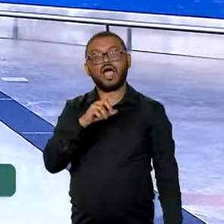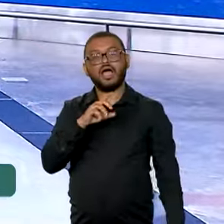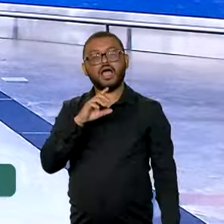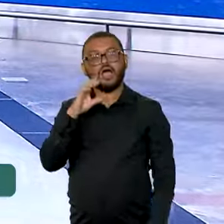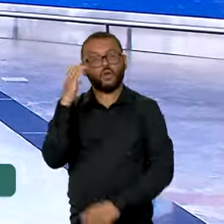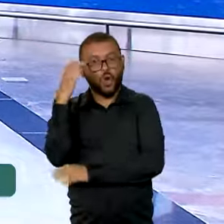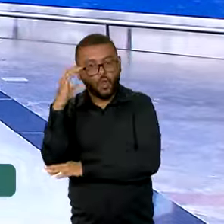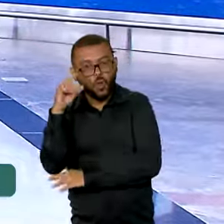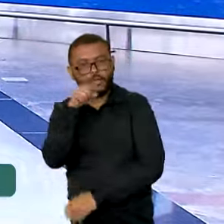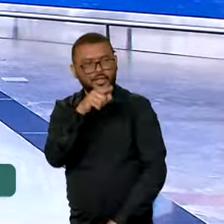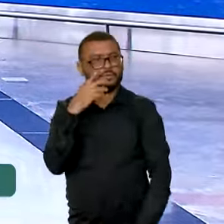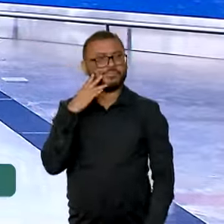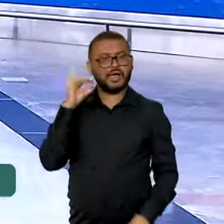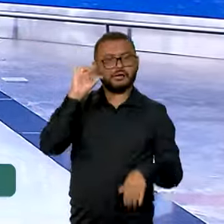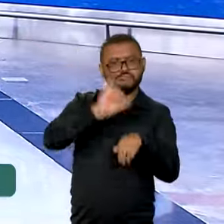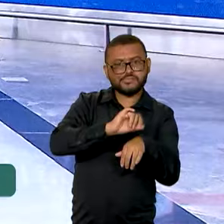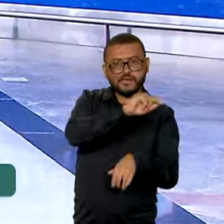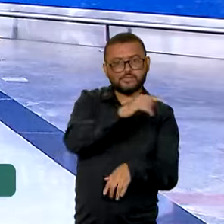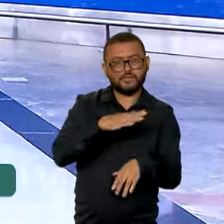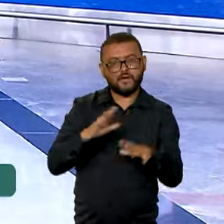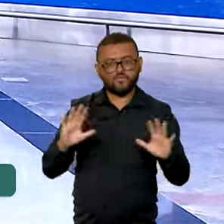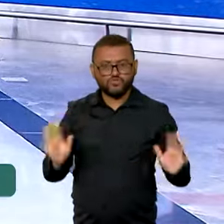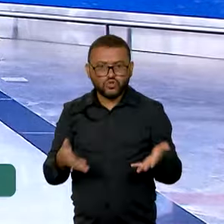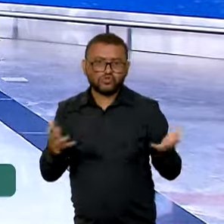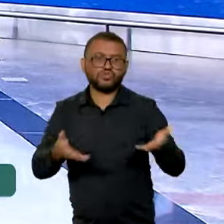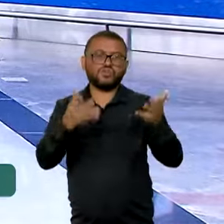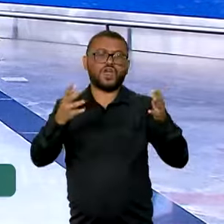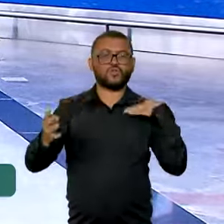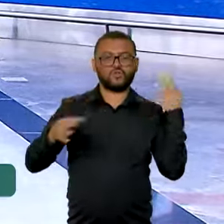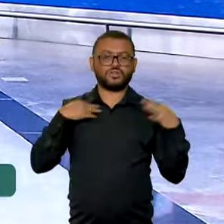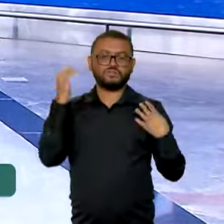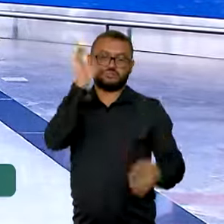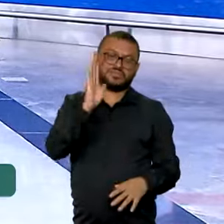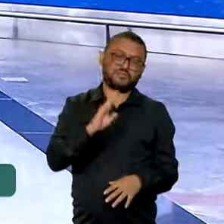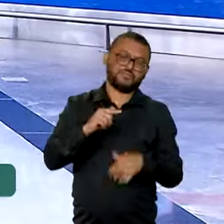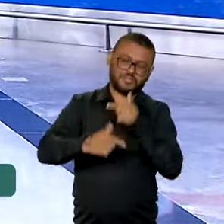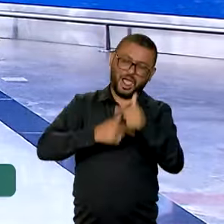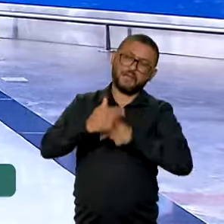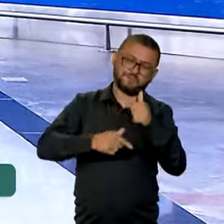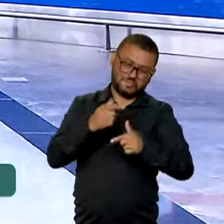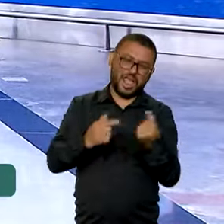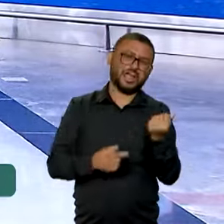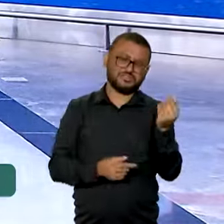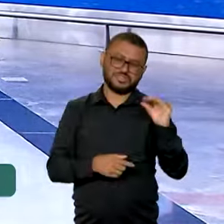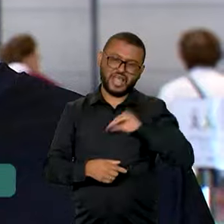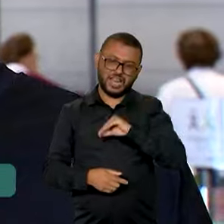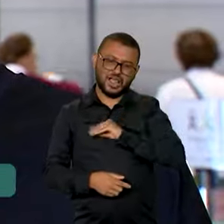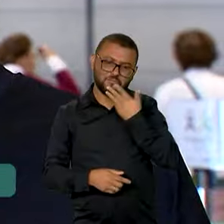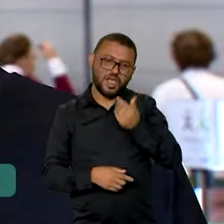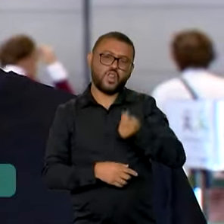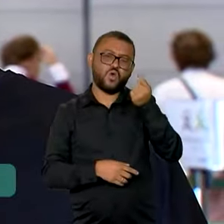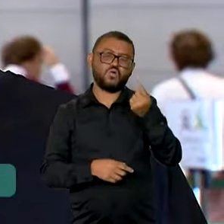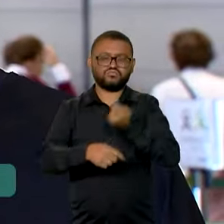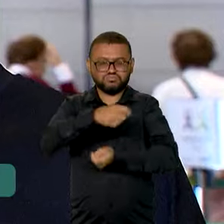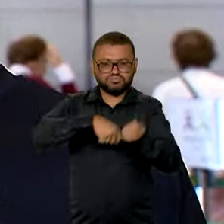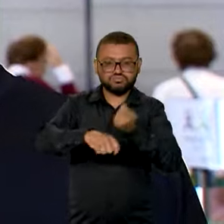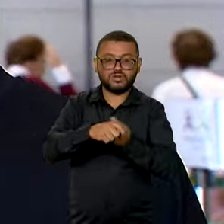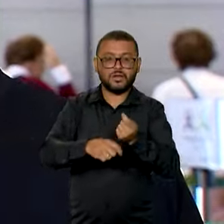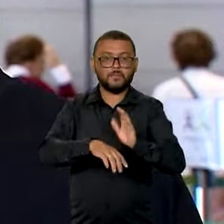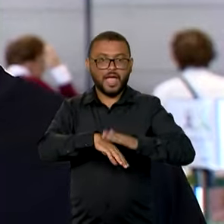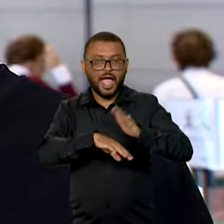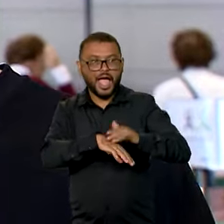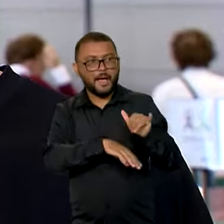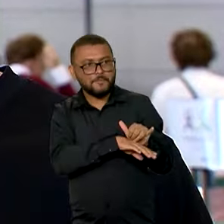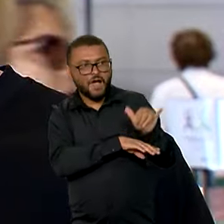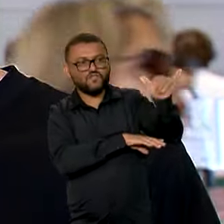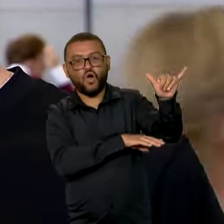Colômbia. A medida fortalece o turismo brasileiro e gera mais emprego e renda no país. Quanto maior o número de voos tiver,